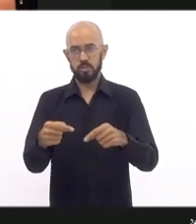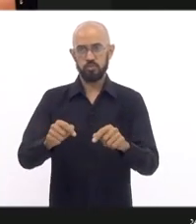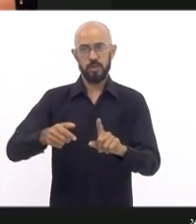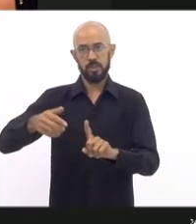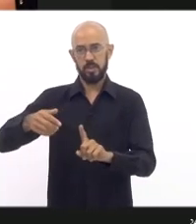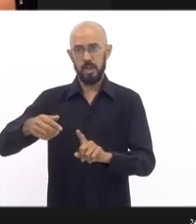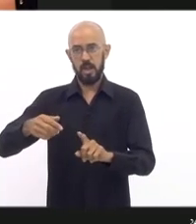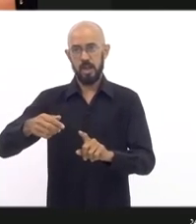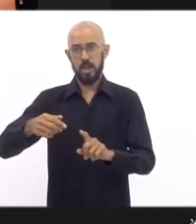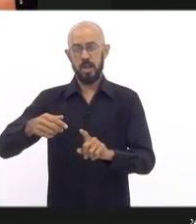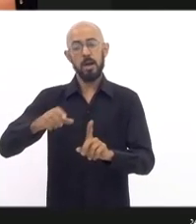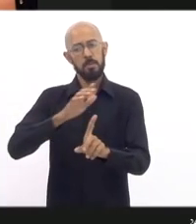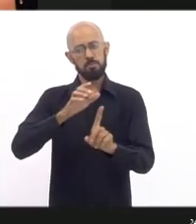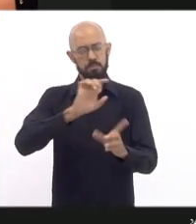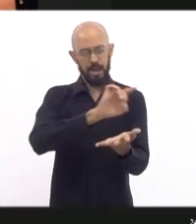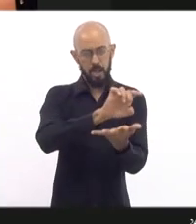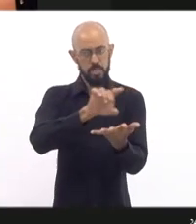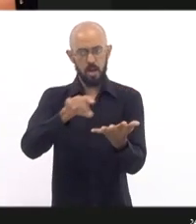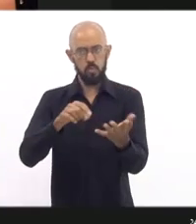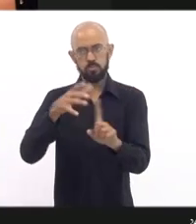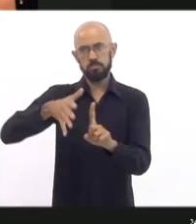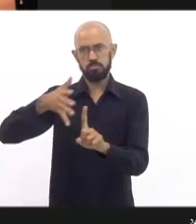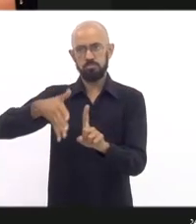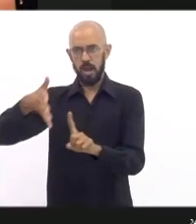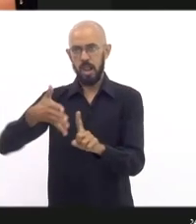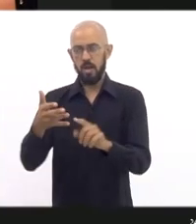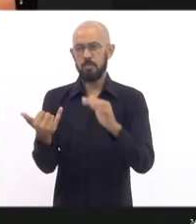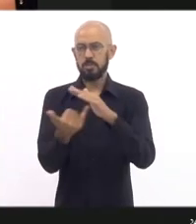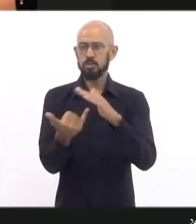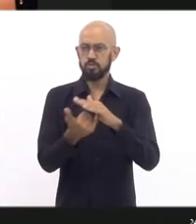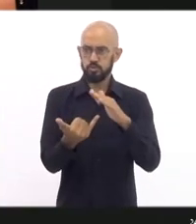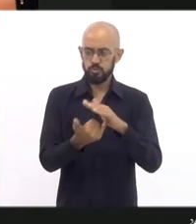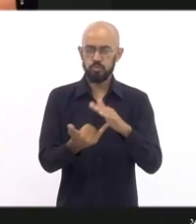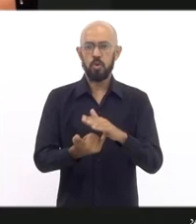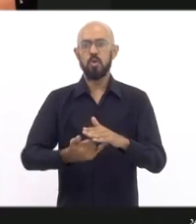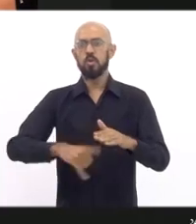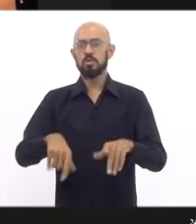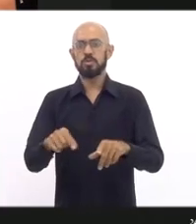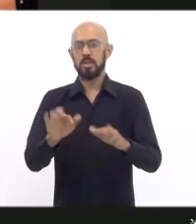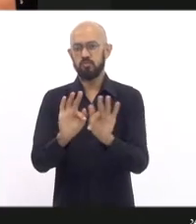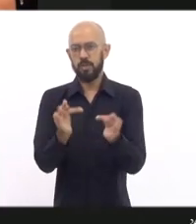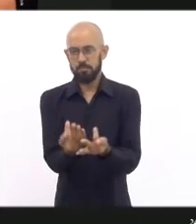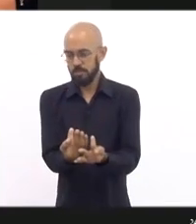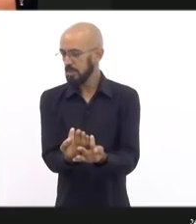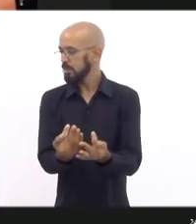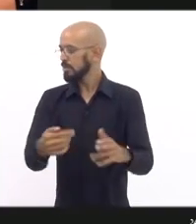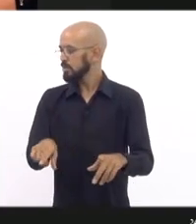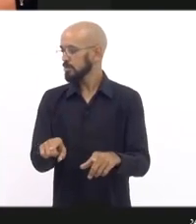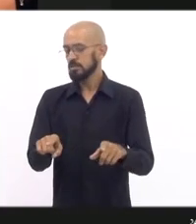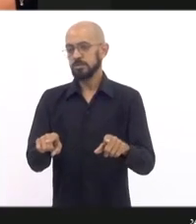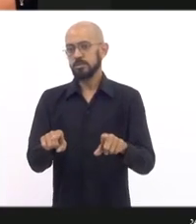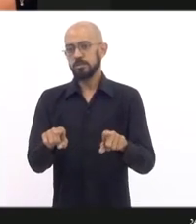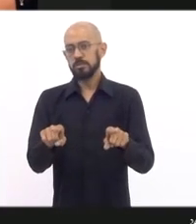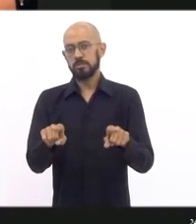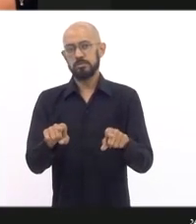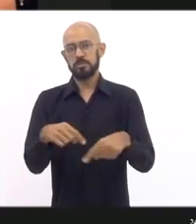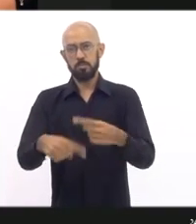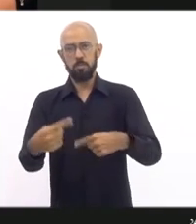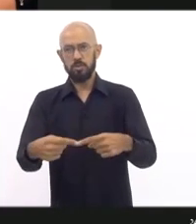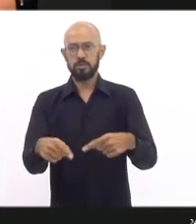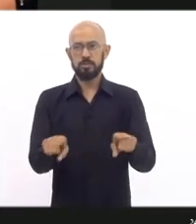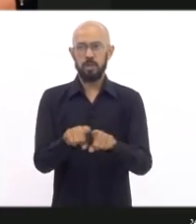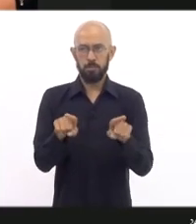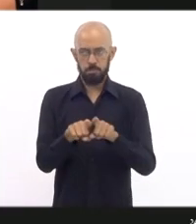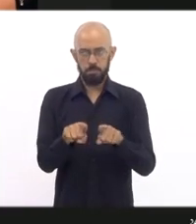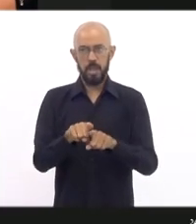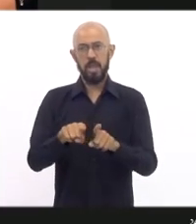as instituições, os familiares, posteriormente nossos